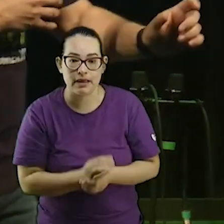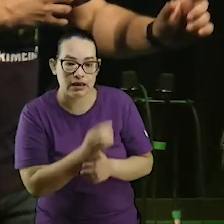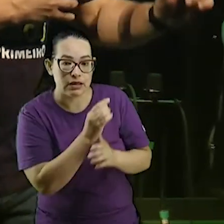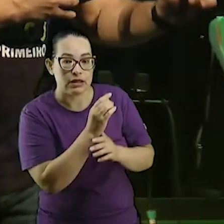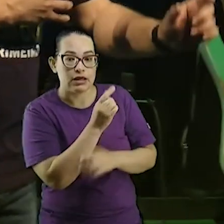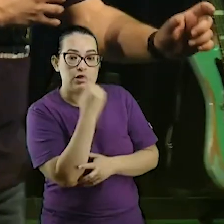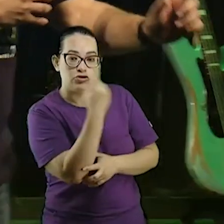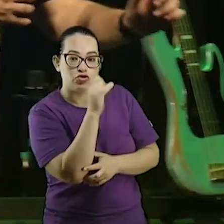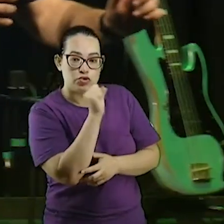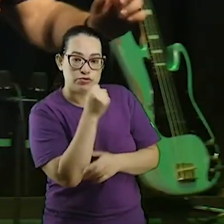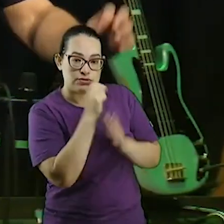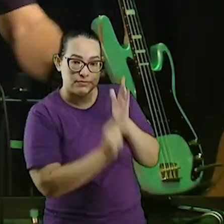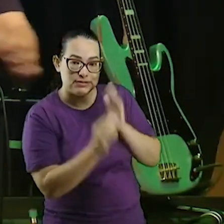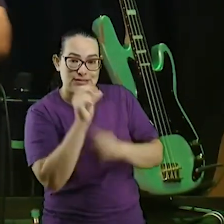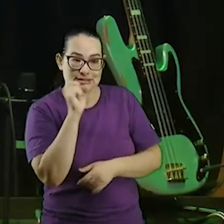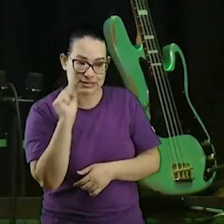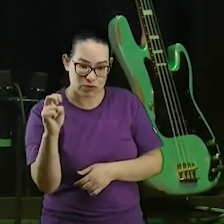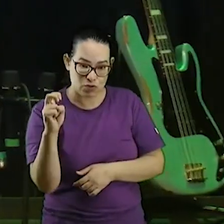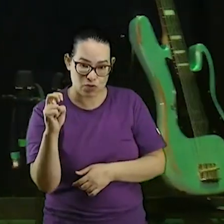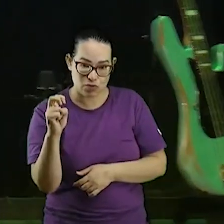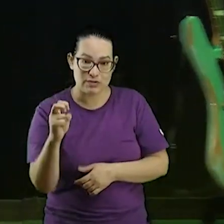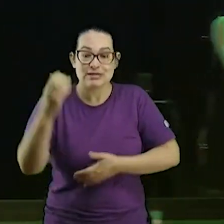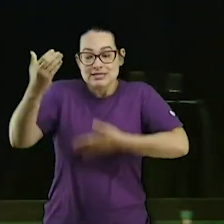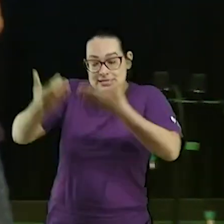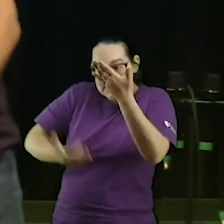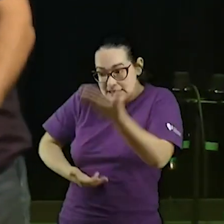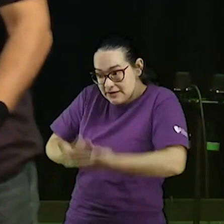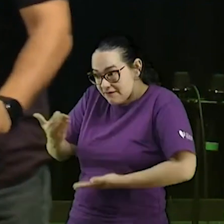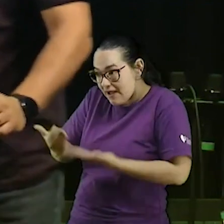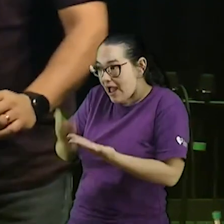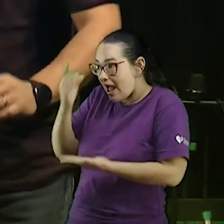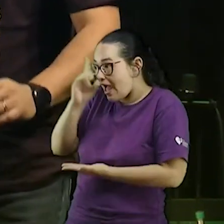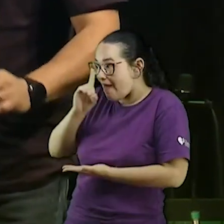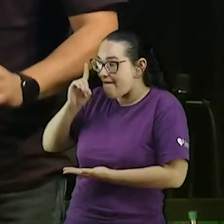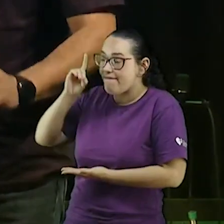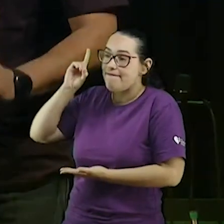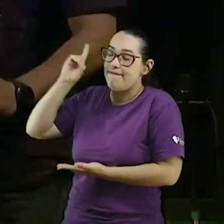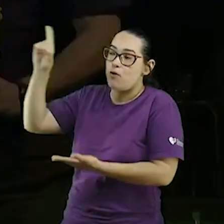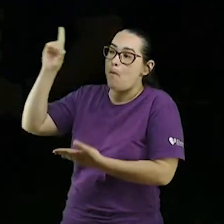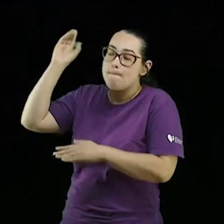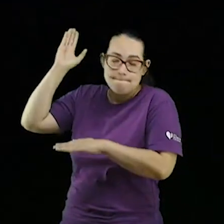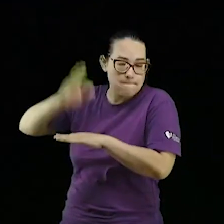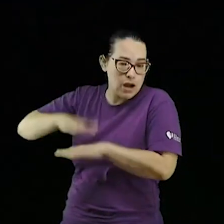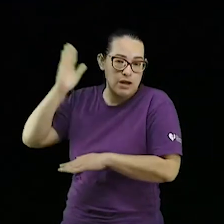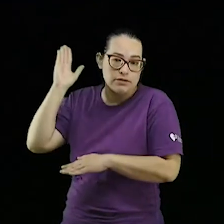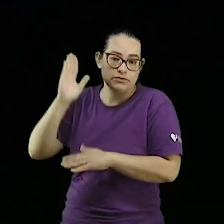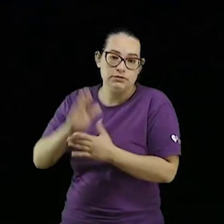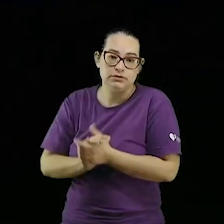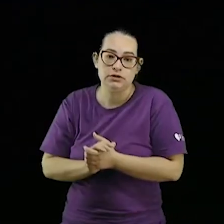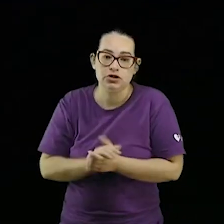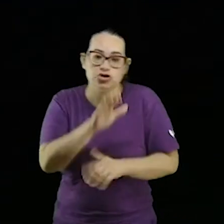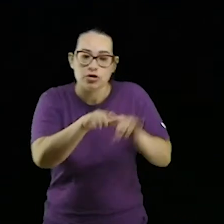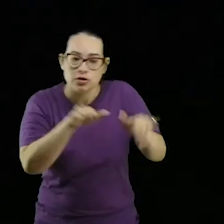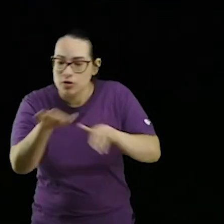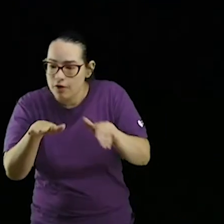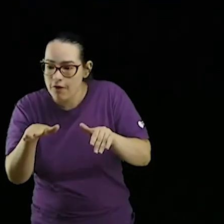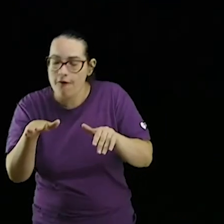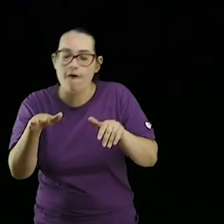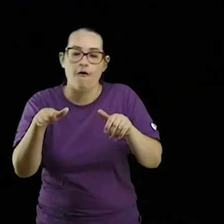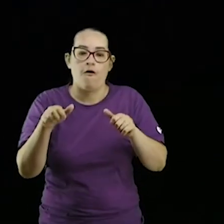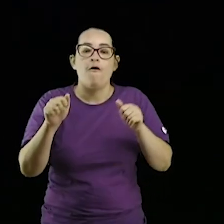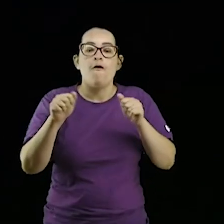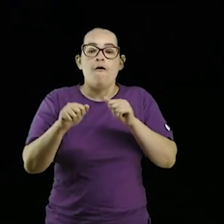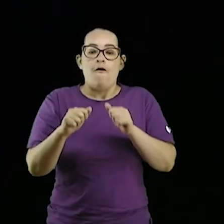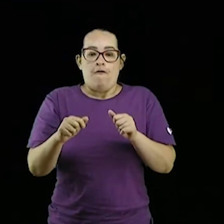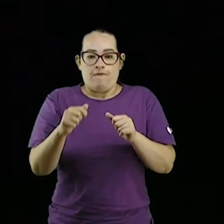Sirva a Deus mas chamou o faraó Moisés e Arão e disse vou